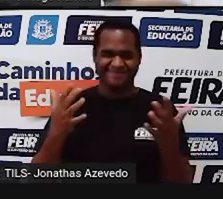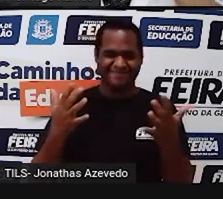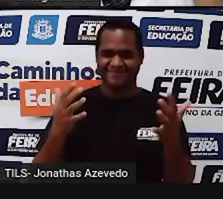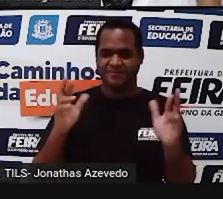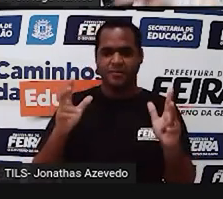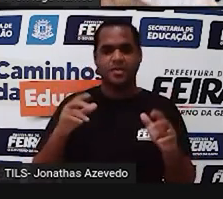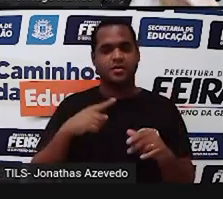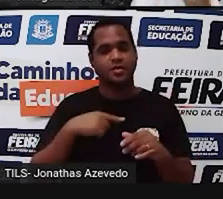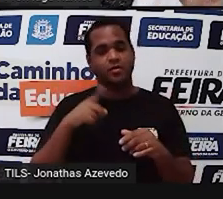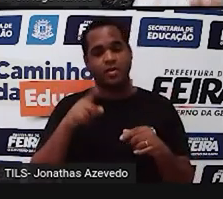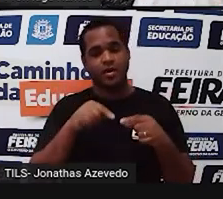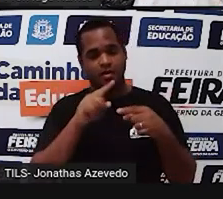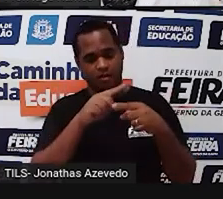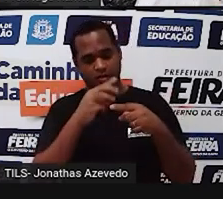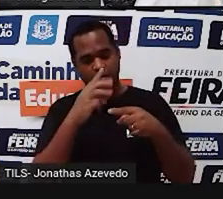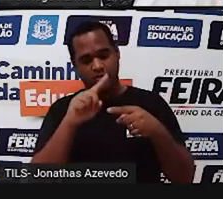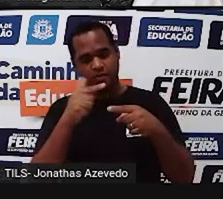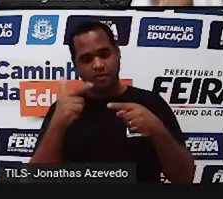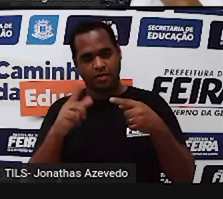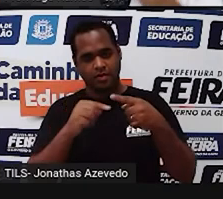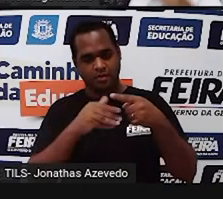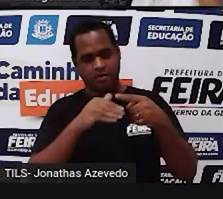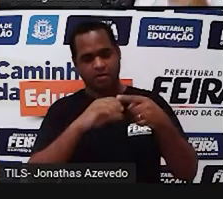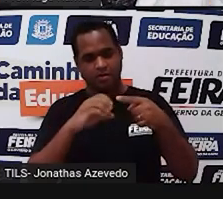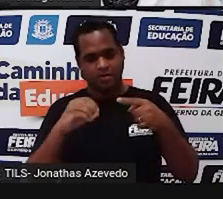Então essa fração vezes